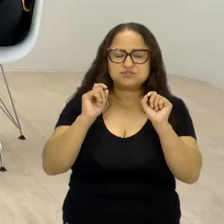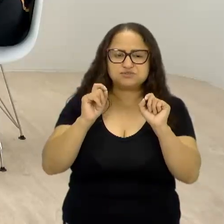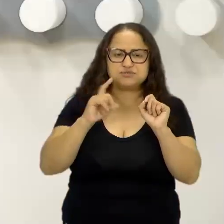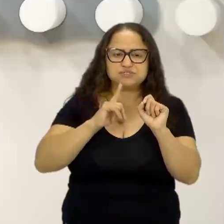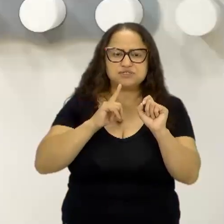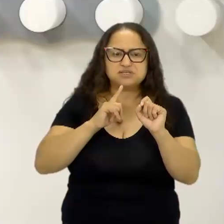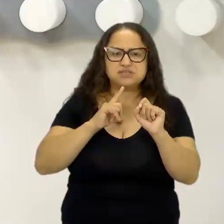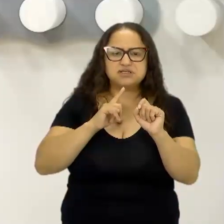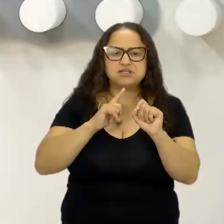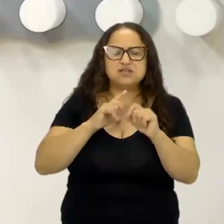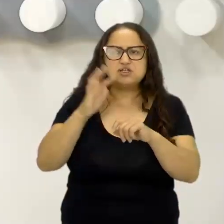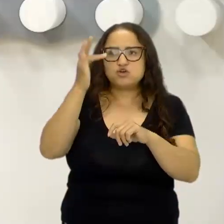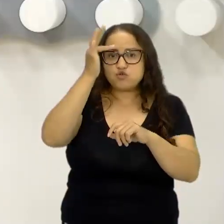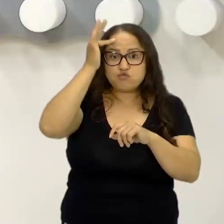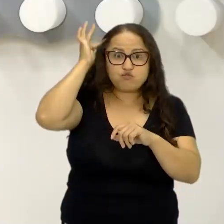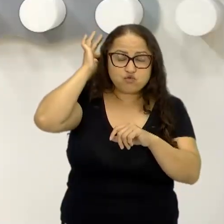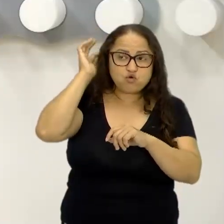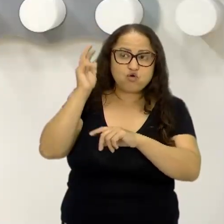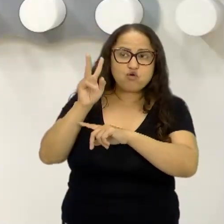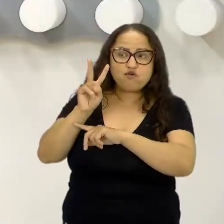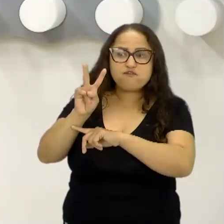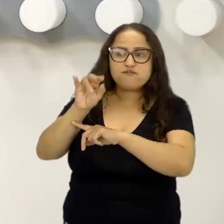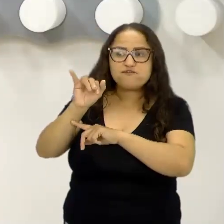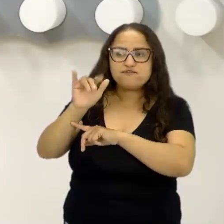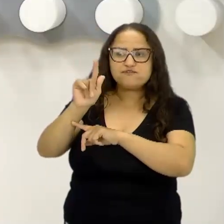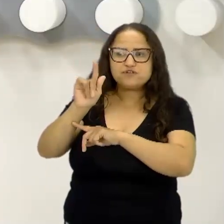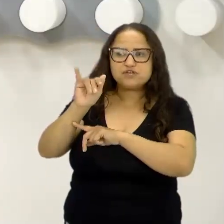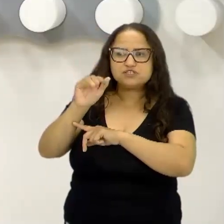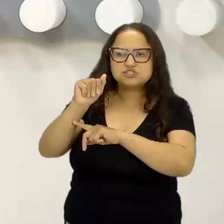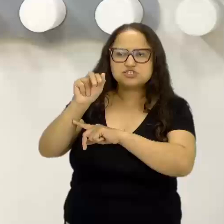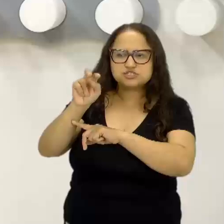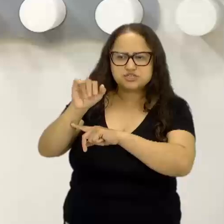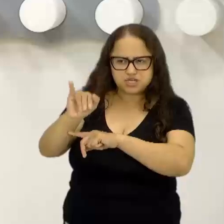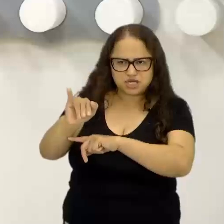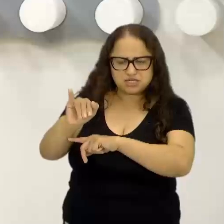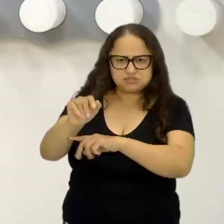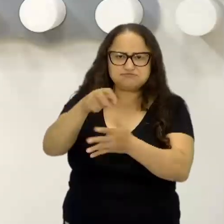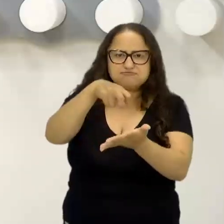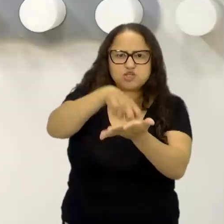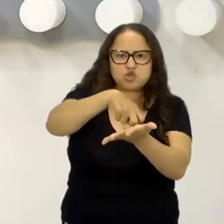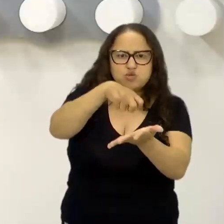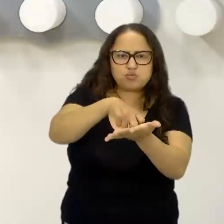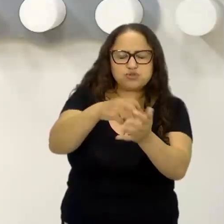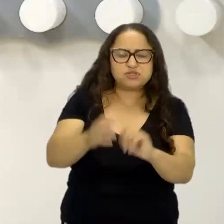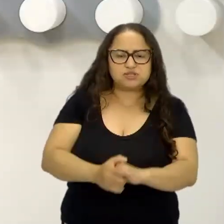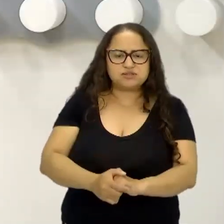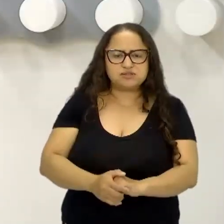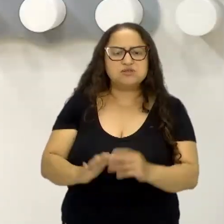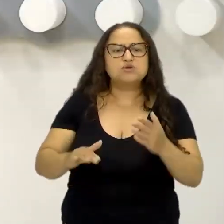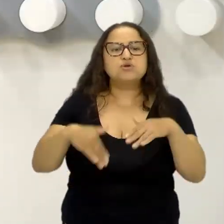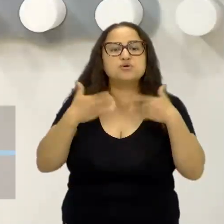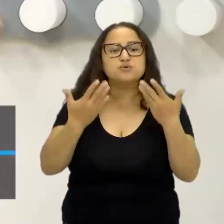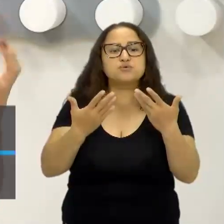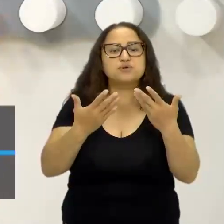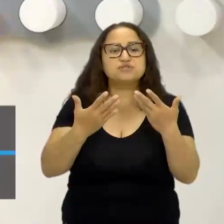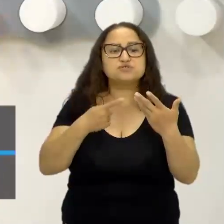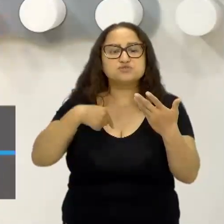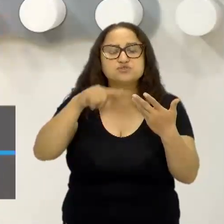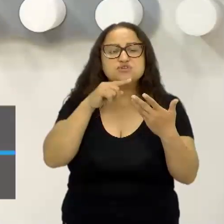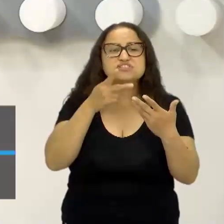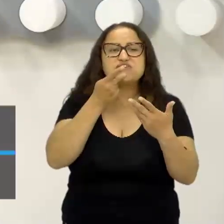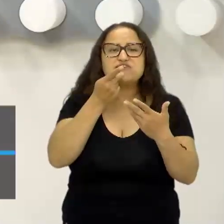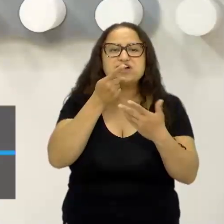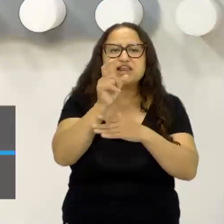Punindo Foucault. E os nossos alunos, quando nós falamos em sala de aula, quando a gente fala suplício,